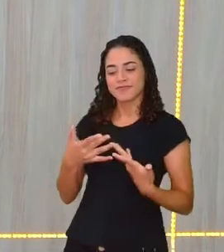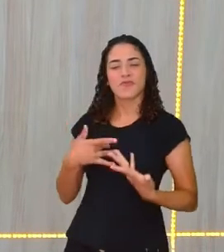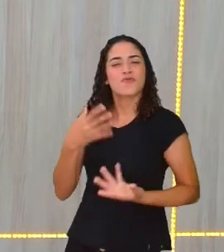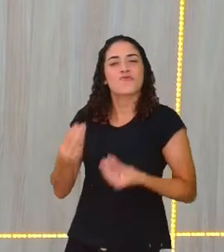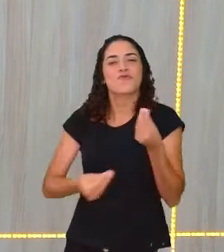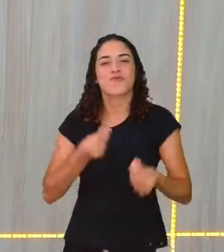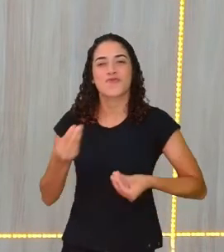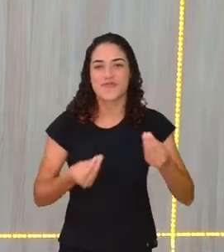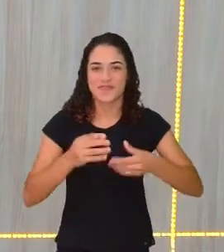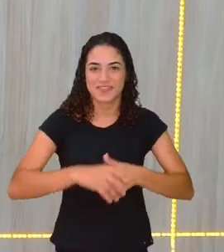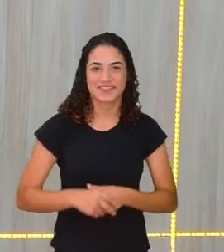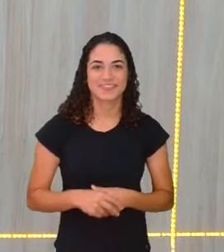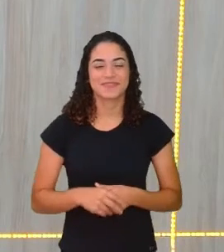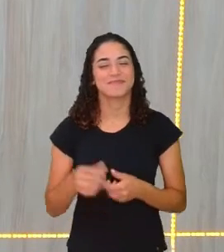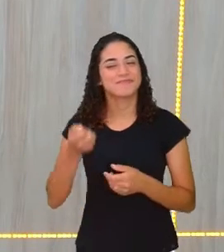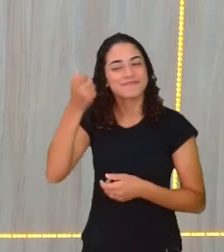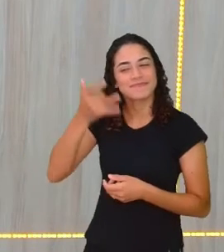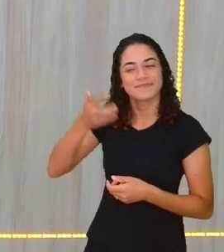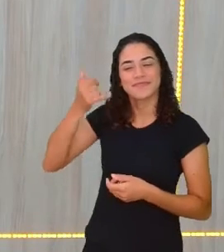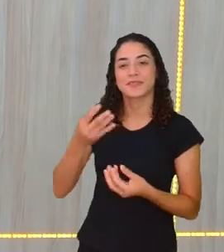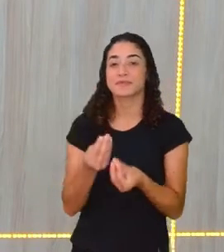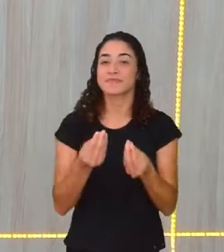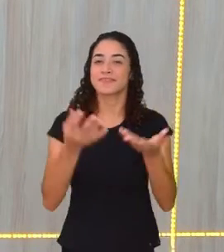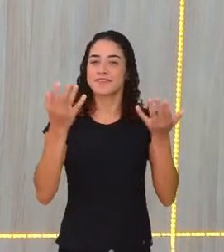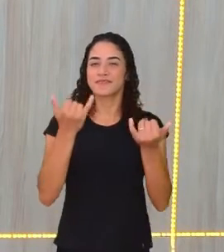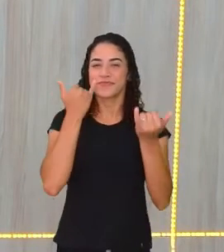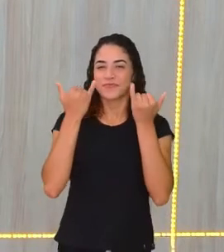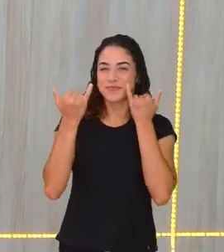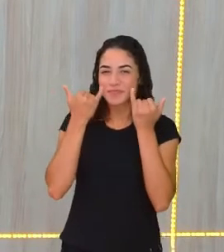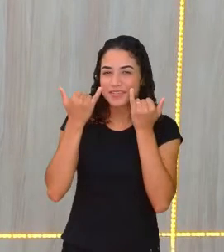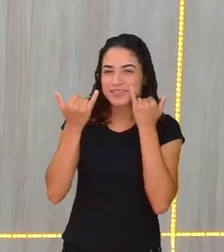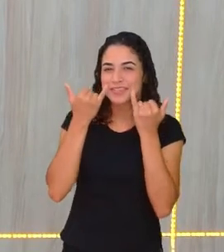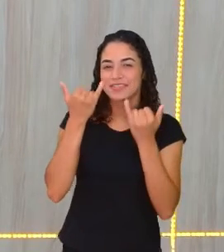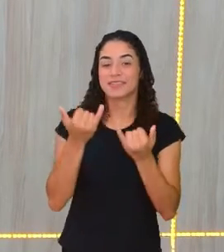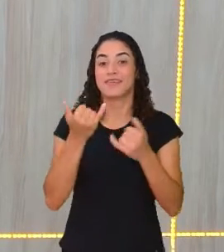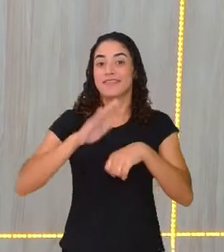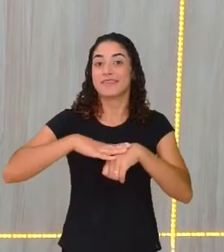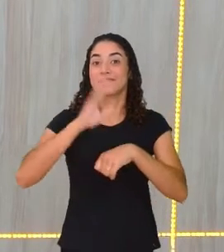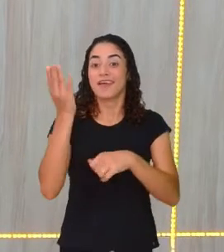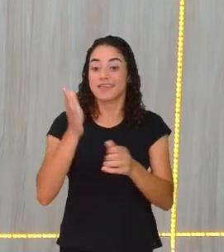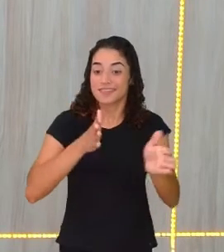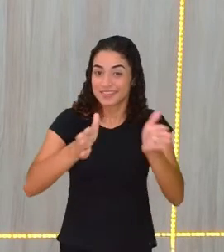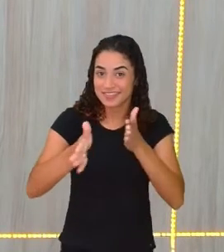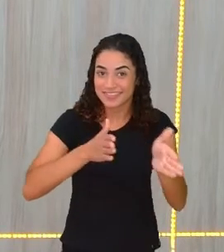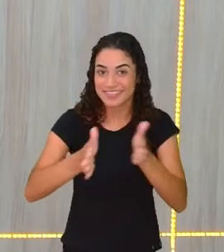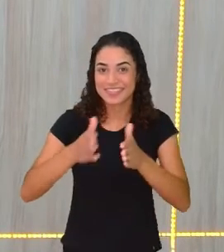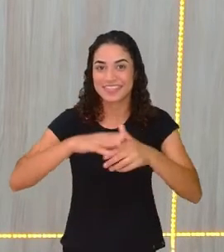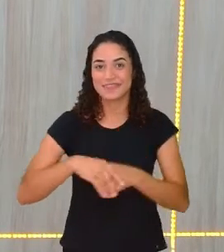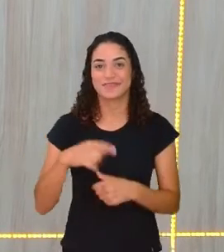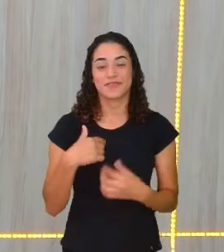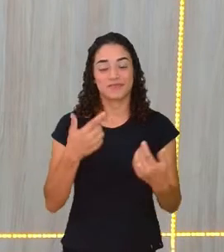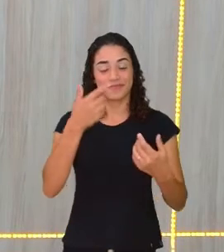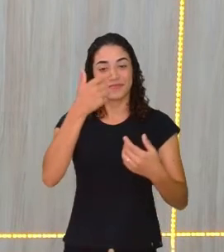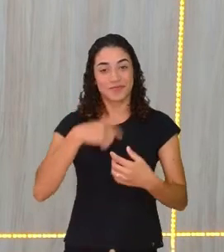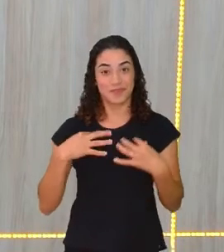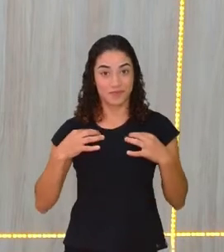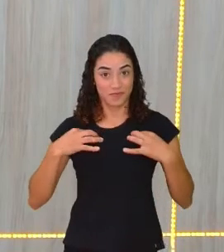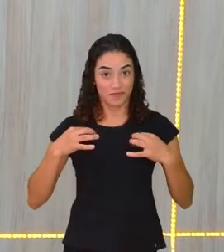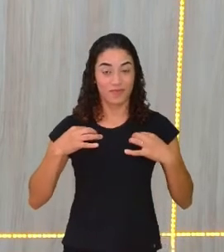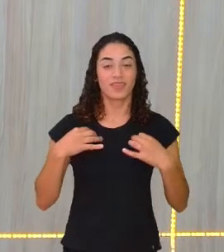para que as informações sejam ainda mais acessíveis. Eu visto blusa